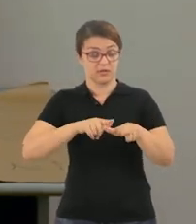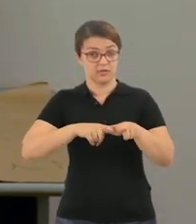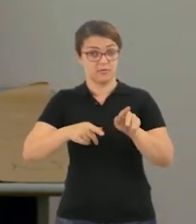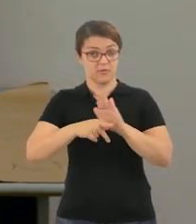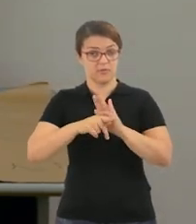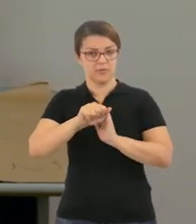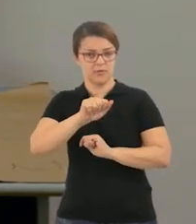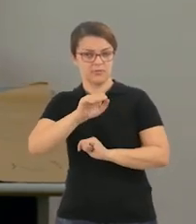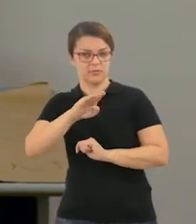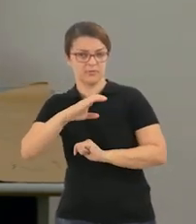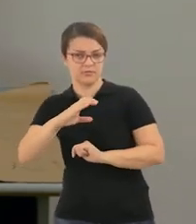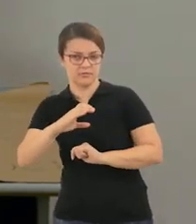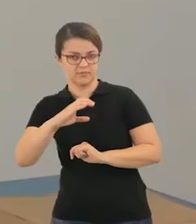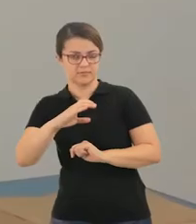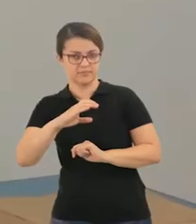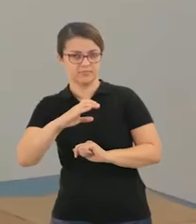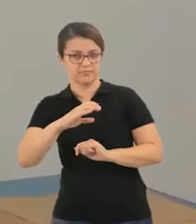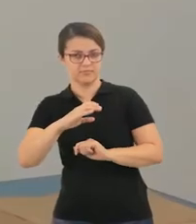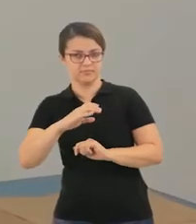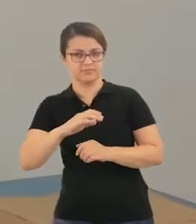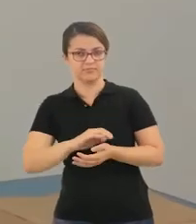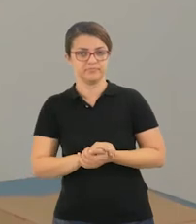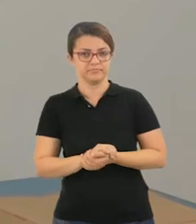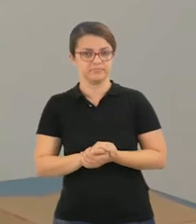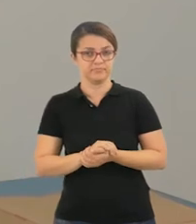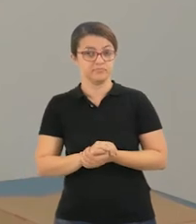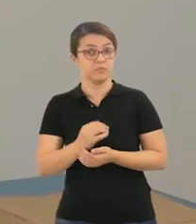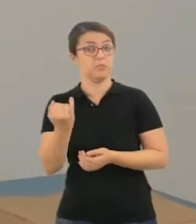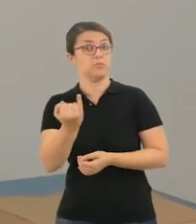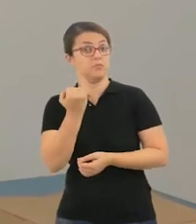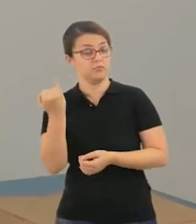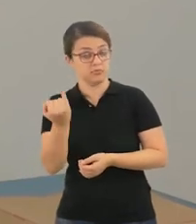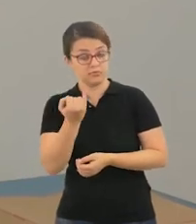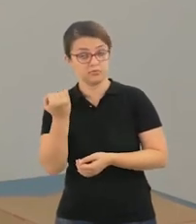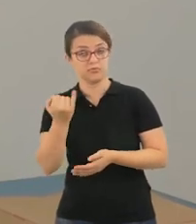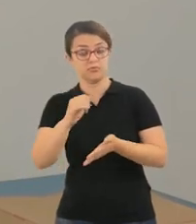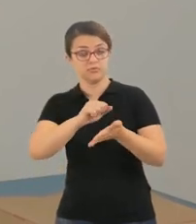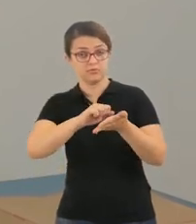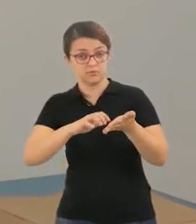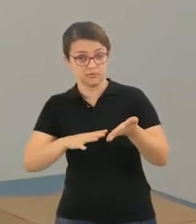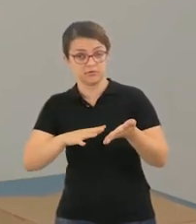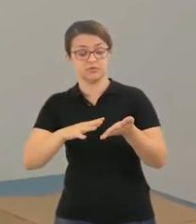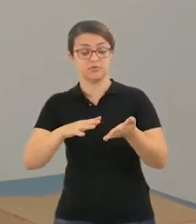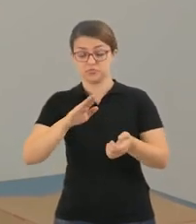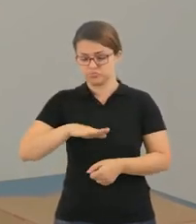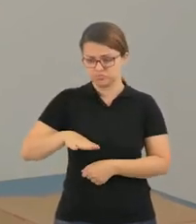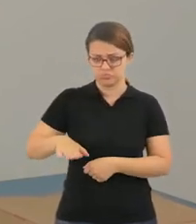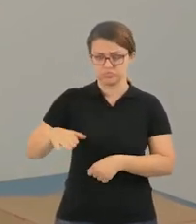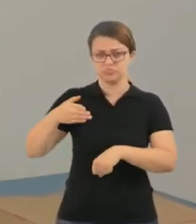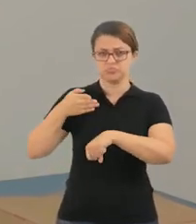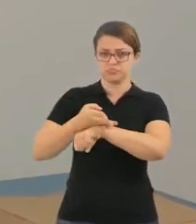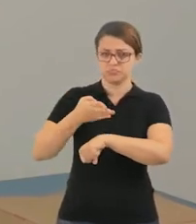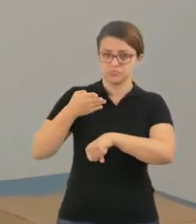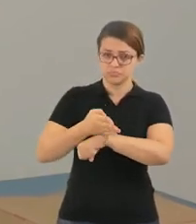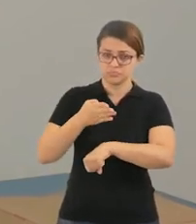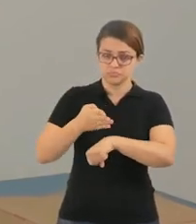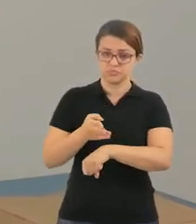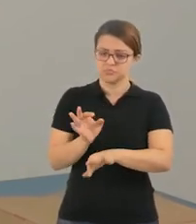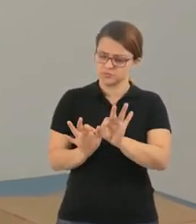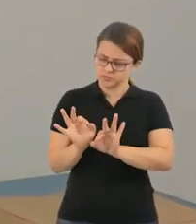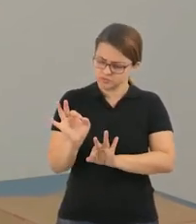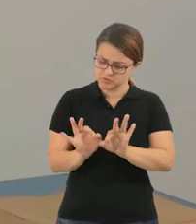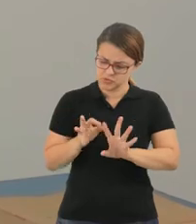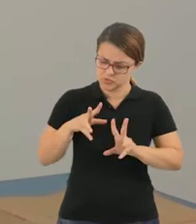alfabeto. Para essa atividade, é importante que a criança participe ativamente na